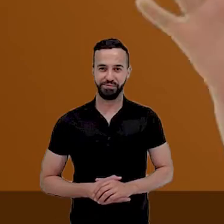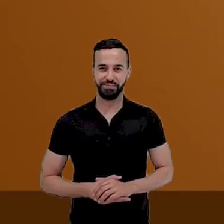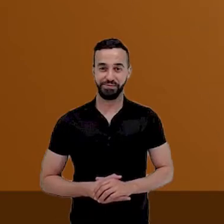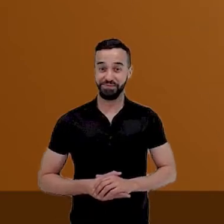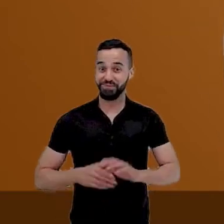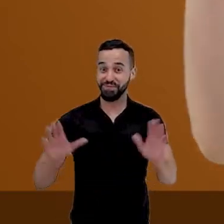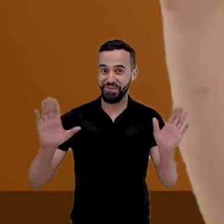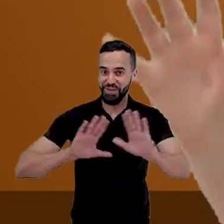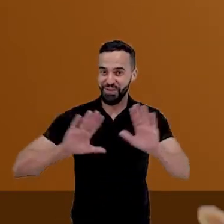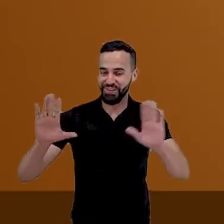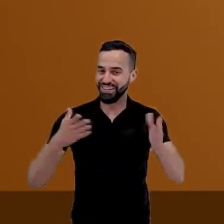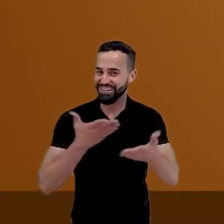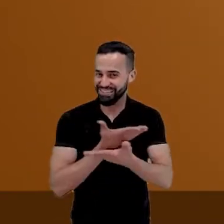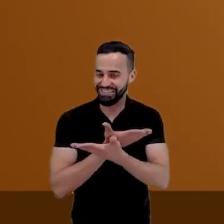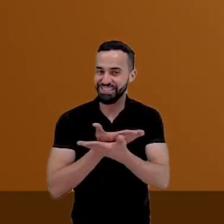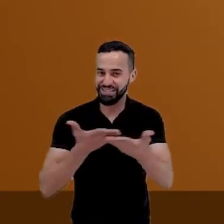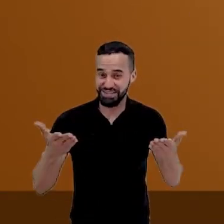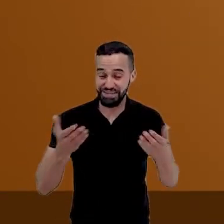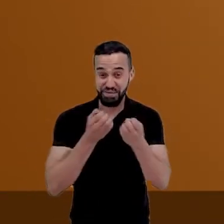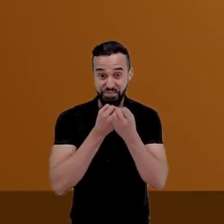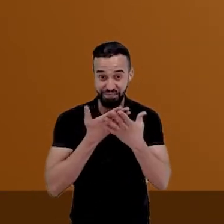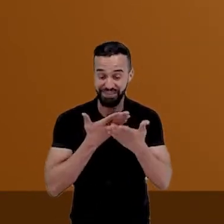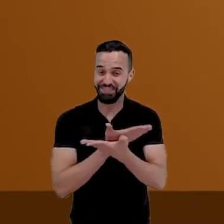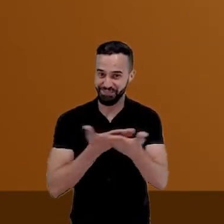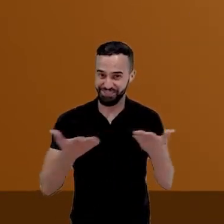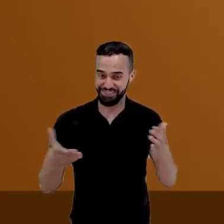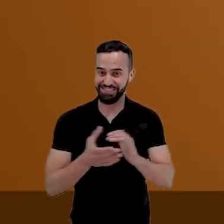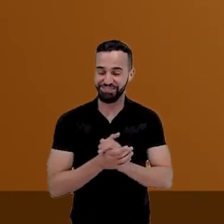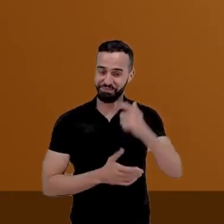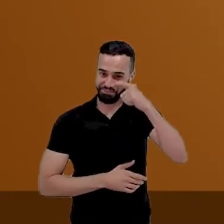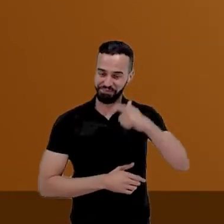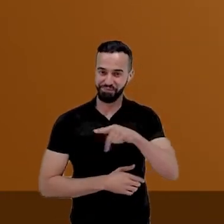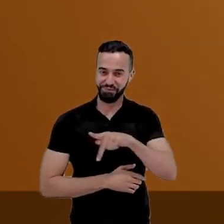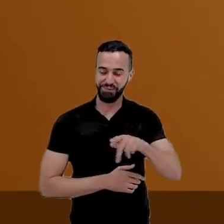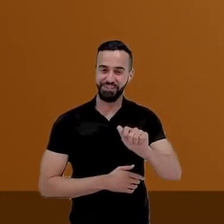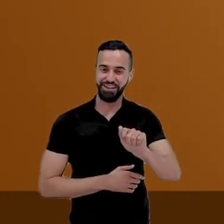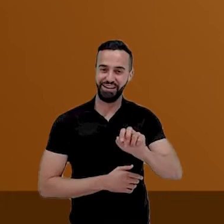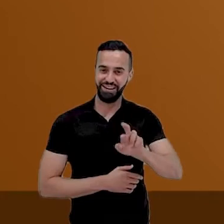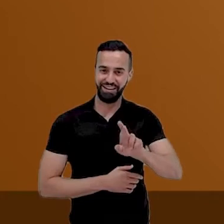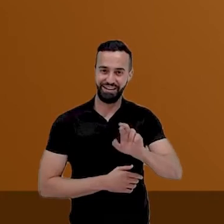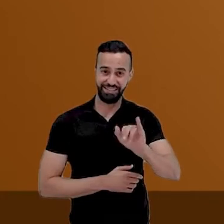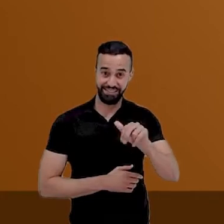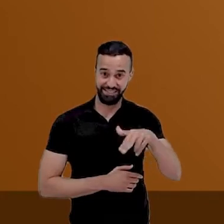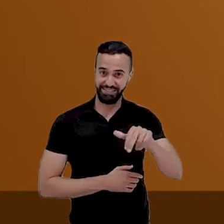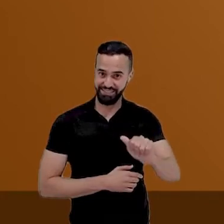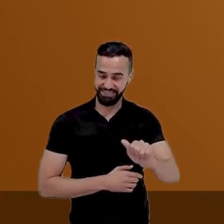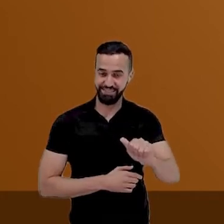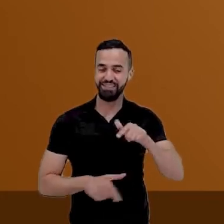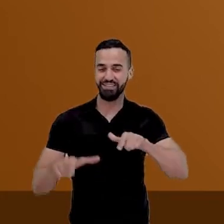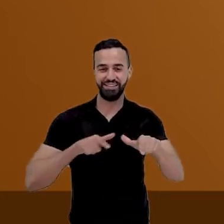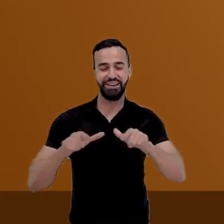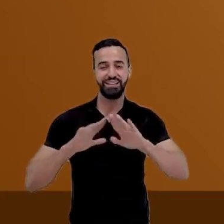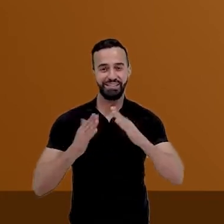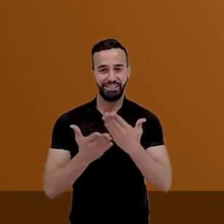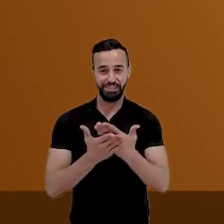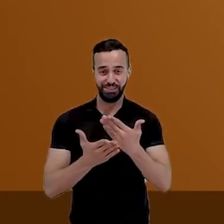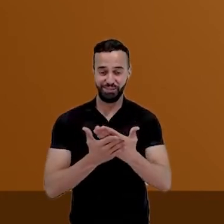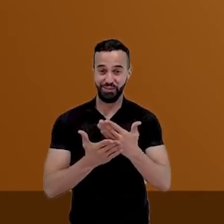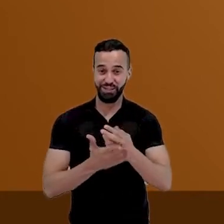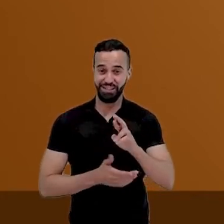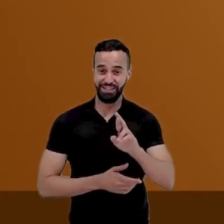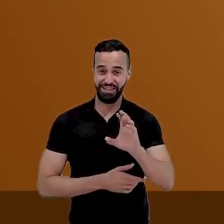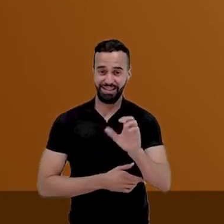Oi gente, tudo bem? Eu sou a professora Adriana, eu trabalho na Escola